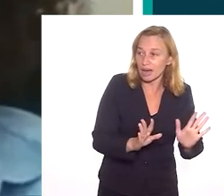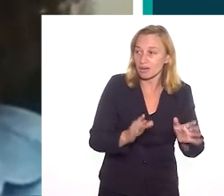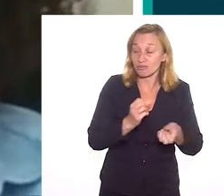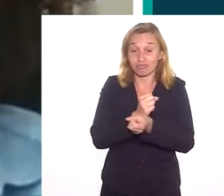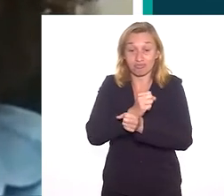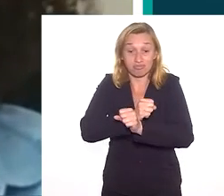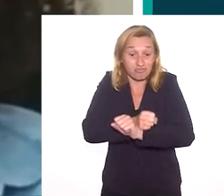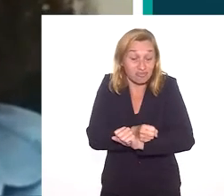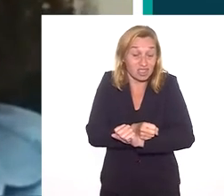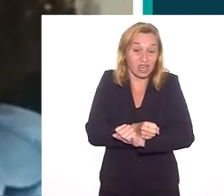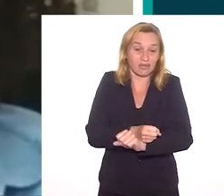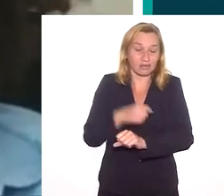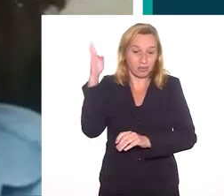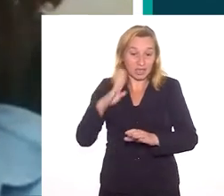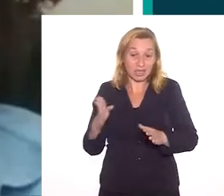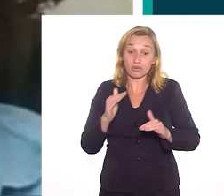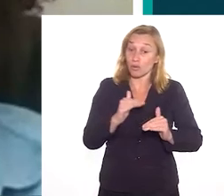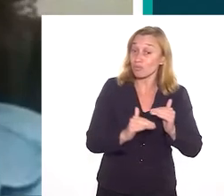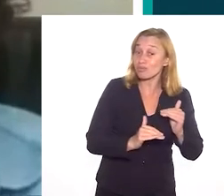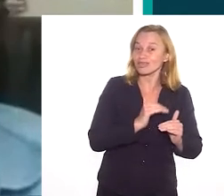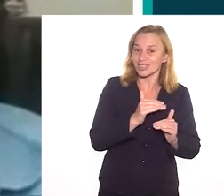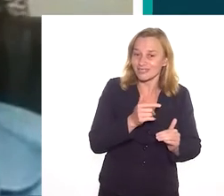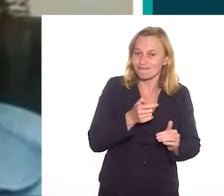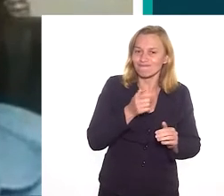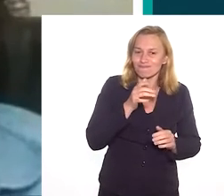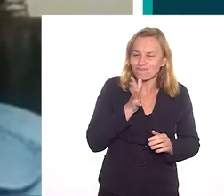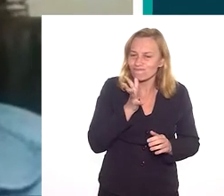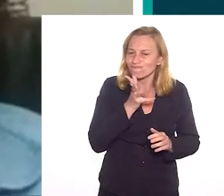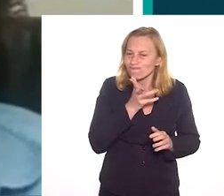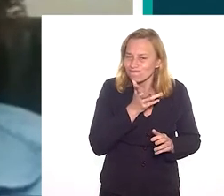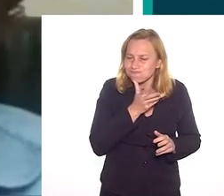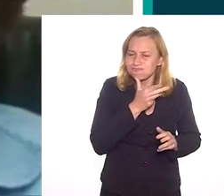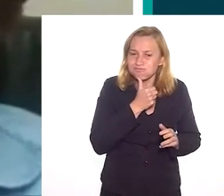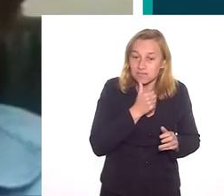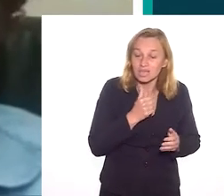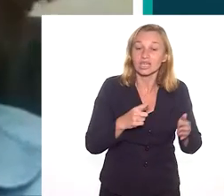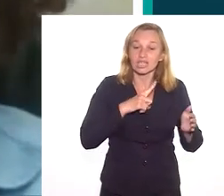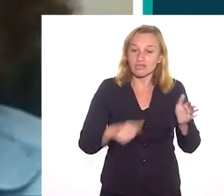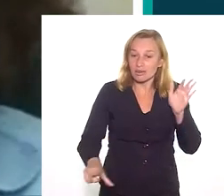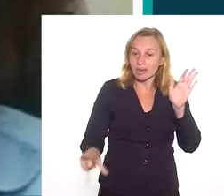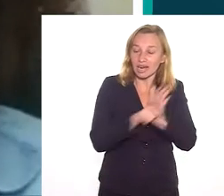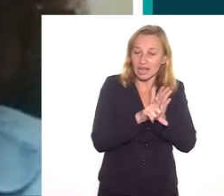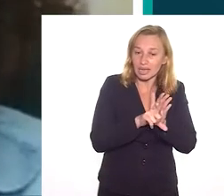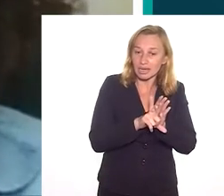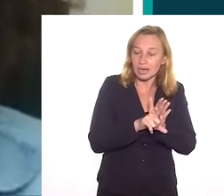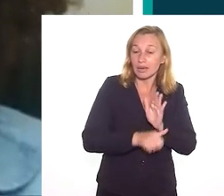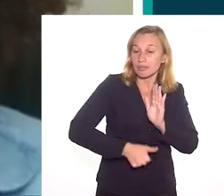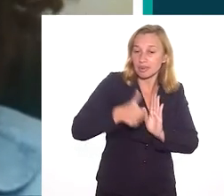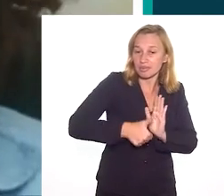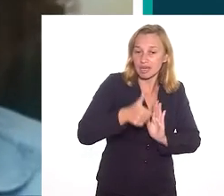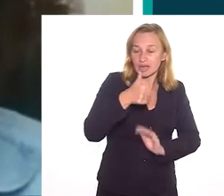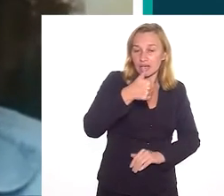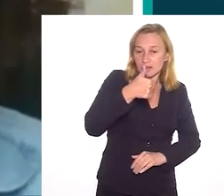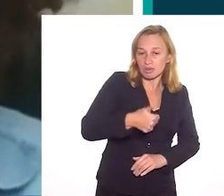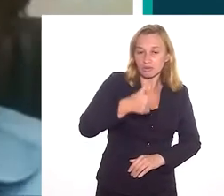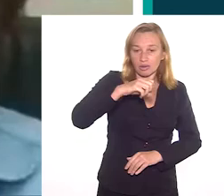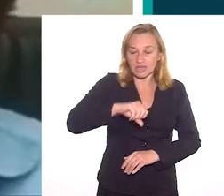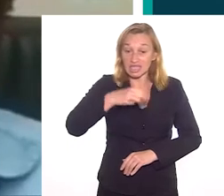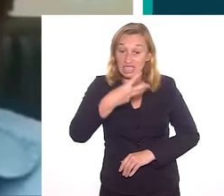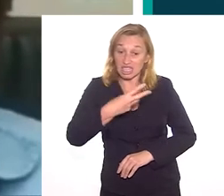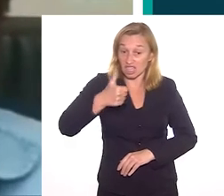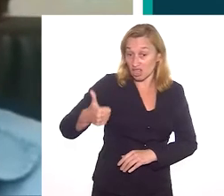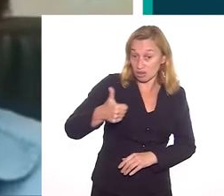com a escravidão no Brasil. Então, foi um processo gradual, lento, nós tivemos a primeira lei de fim do tráfico de 1831,